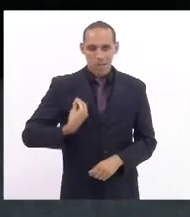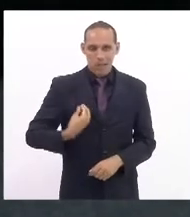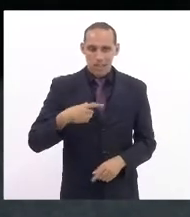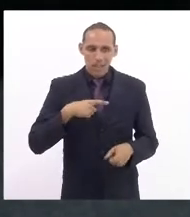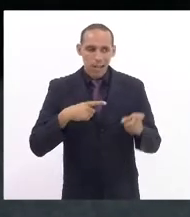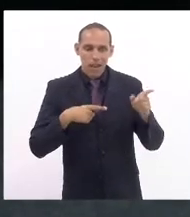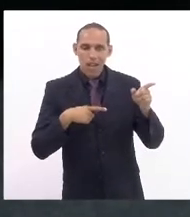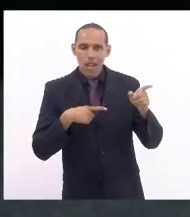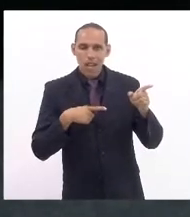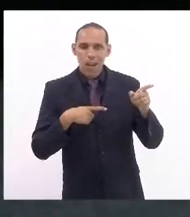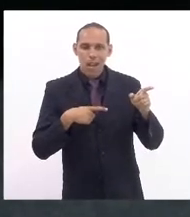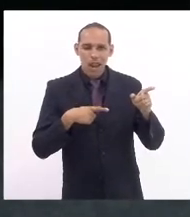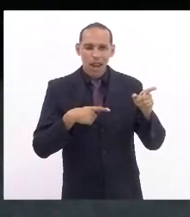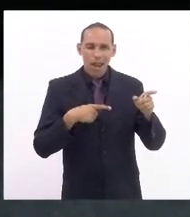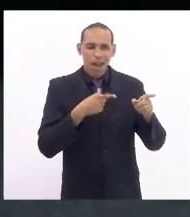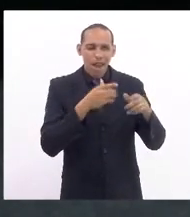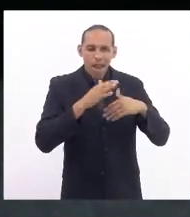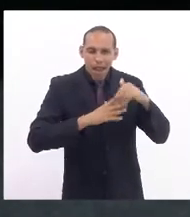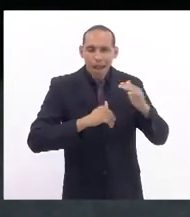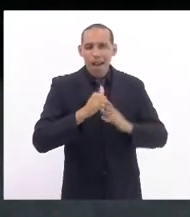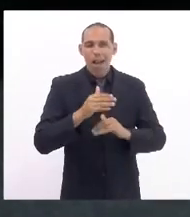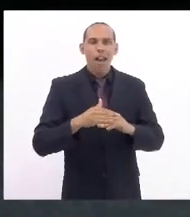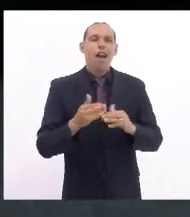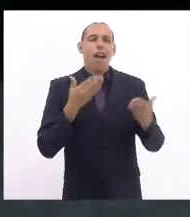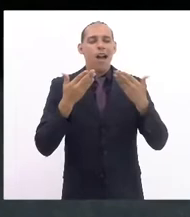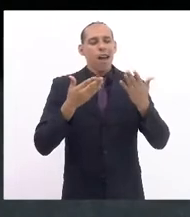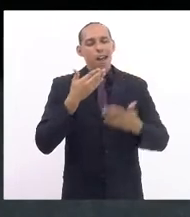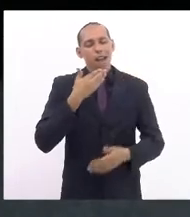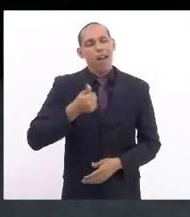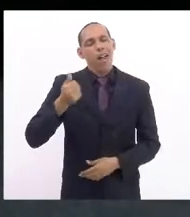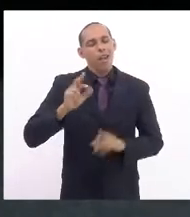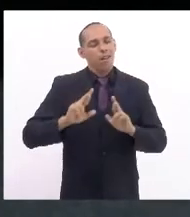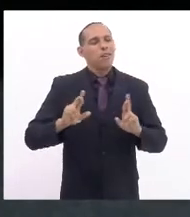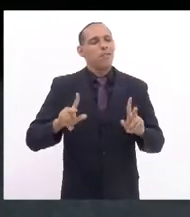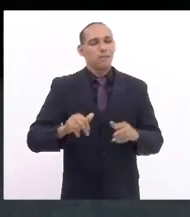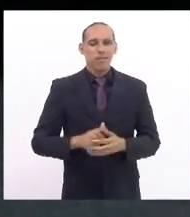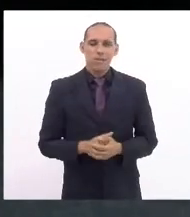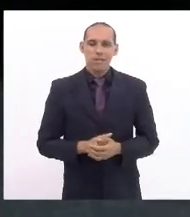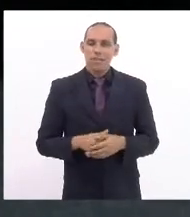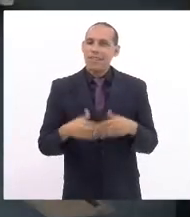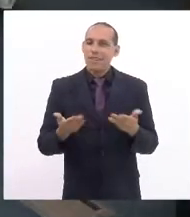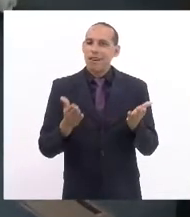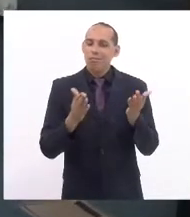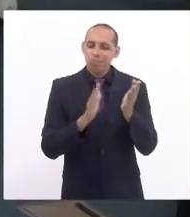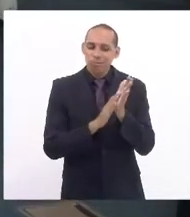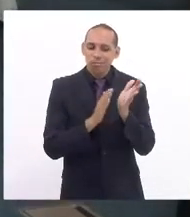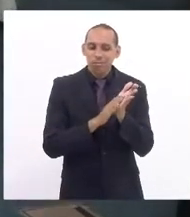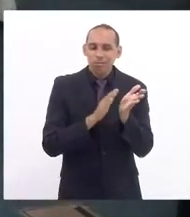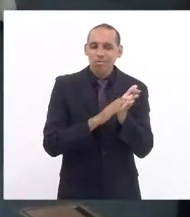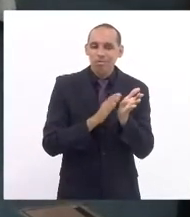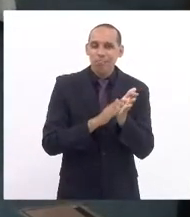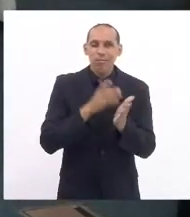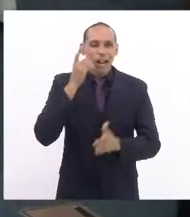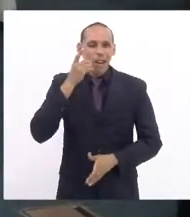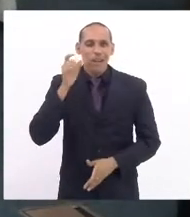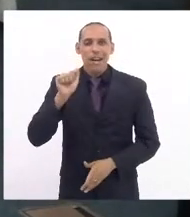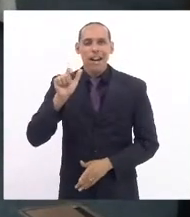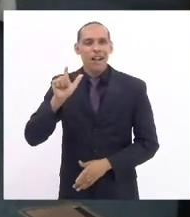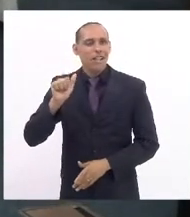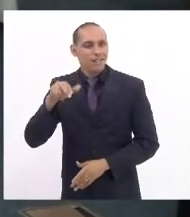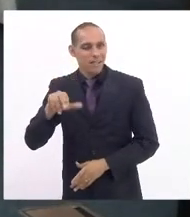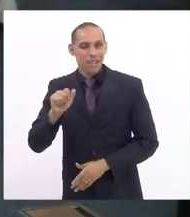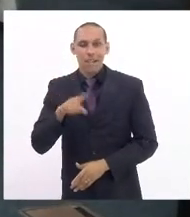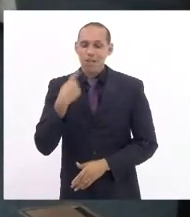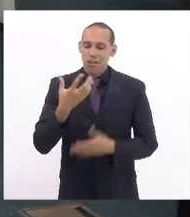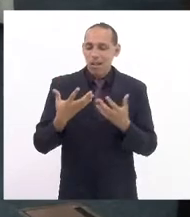qualificada, por certo, vai dar um atendimento diferenciado. Por isso, elogiando aí a deputada Alana Passos, o nosso